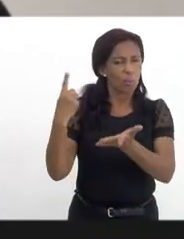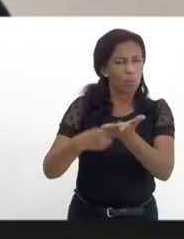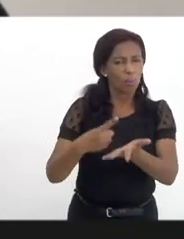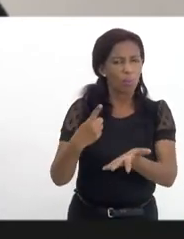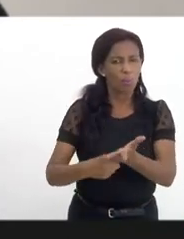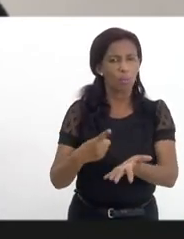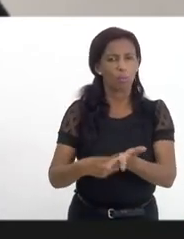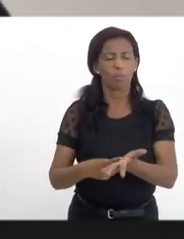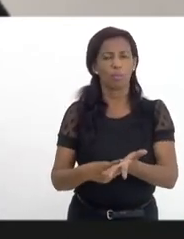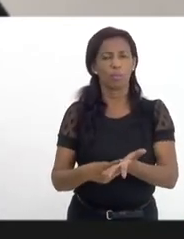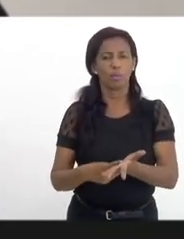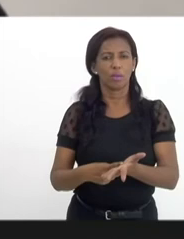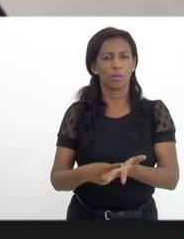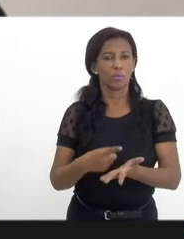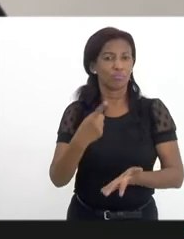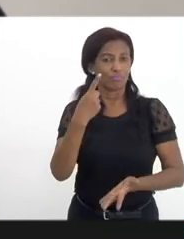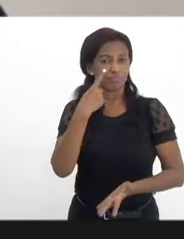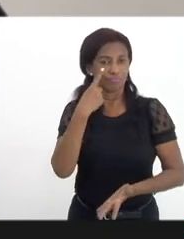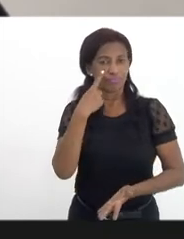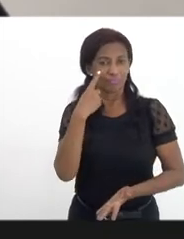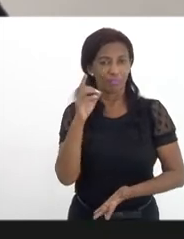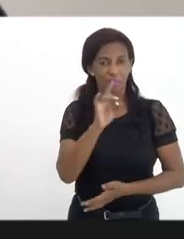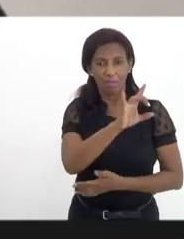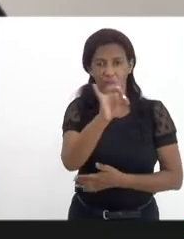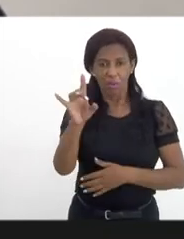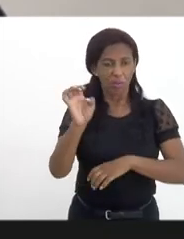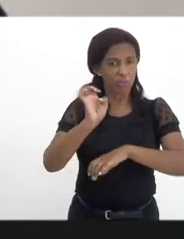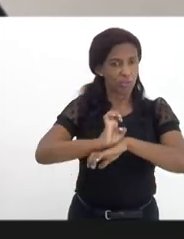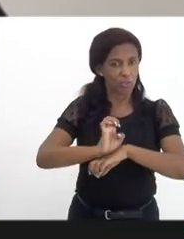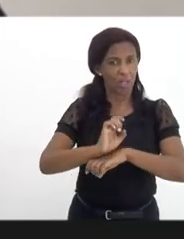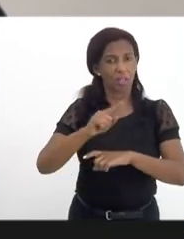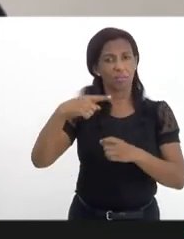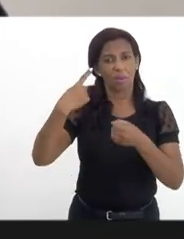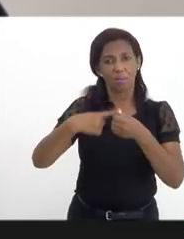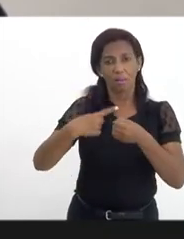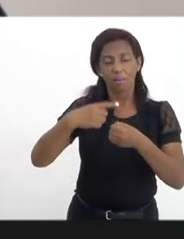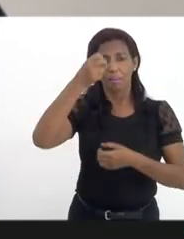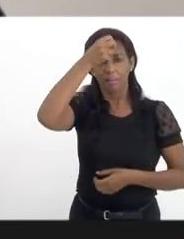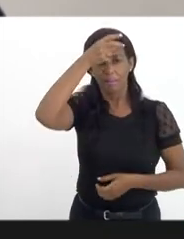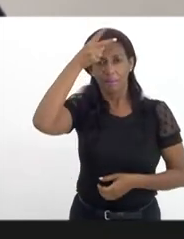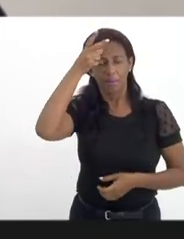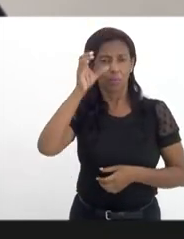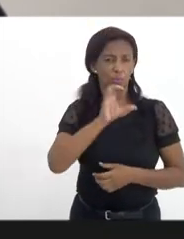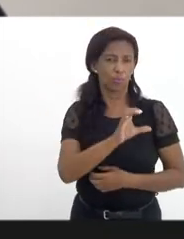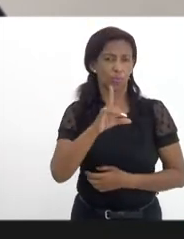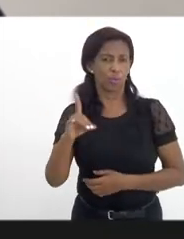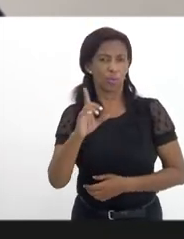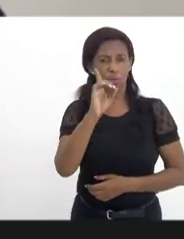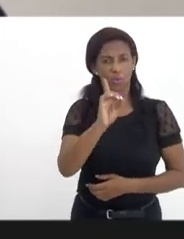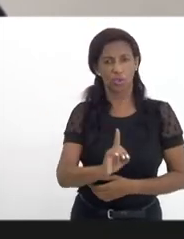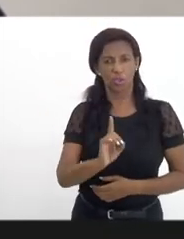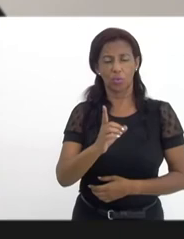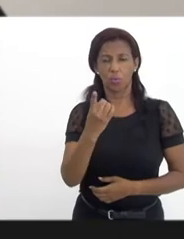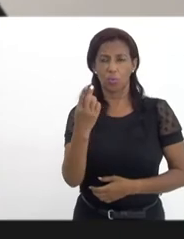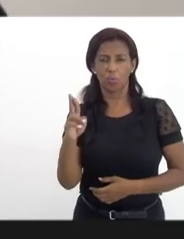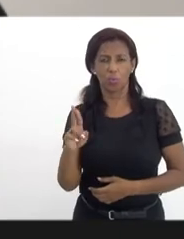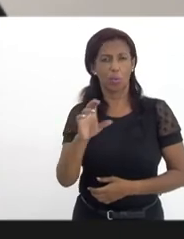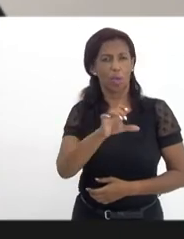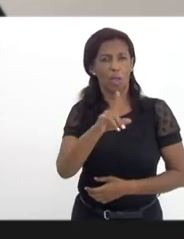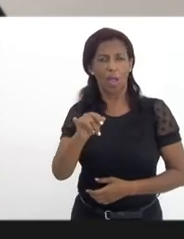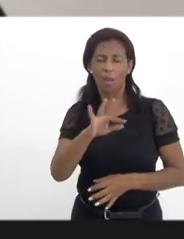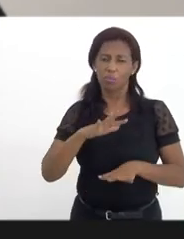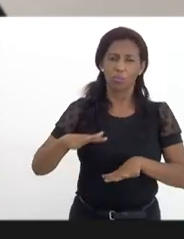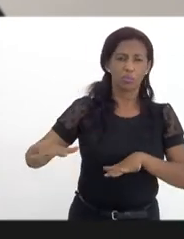de ouvir não só o Estado, mas também os municípios, os coordenadores, diretores, doutores de CAPES,